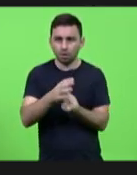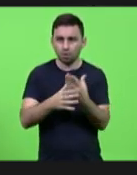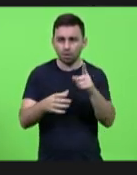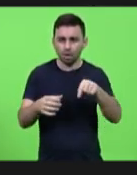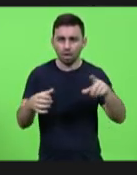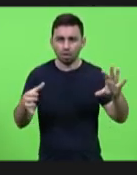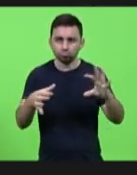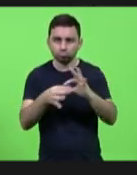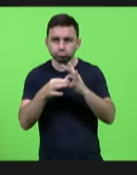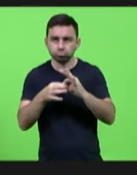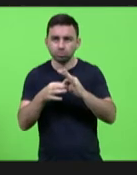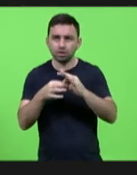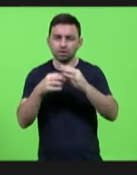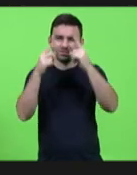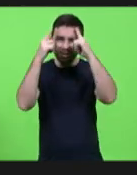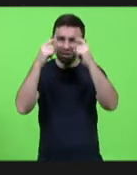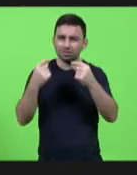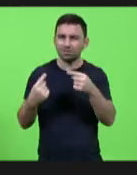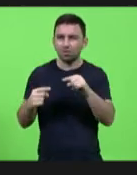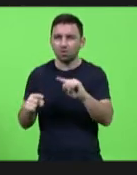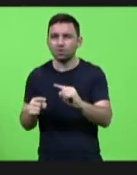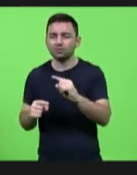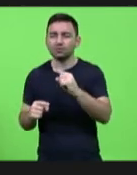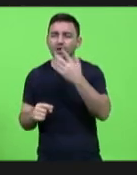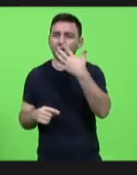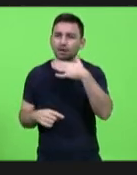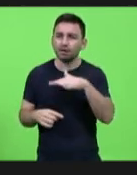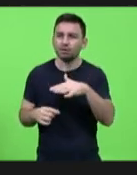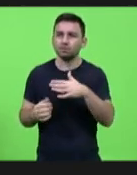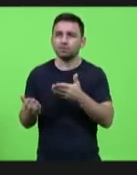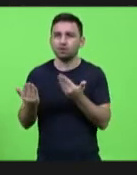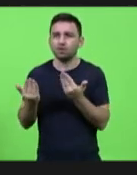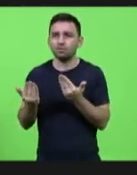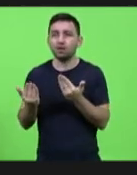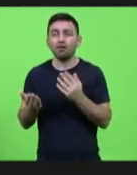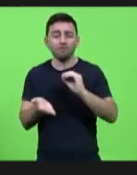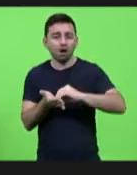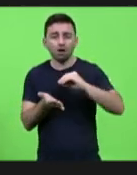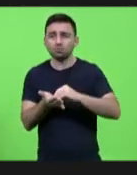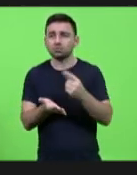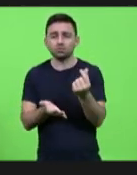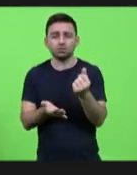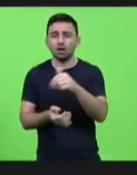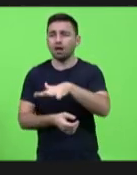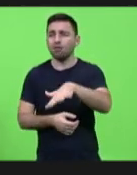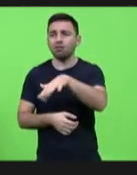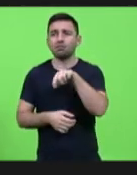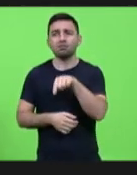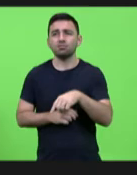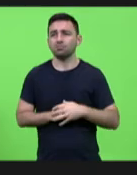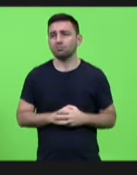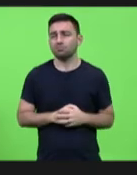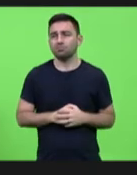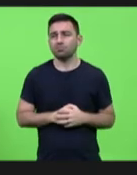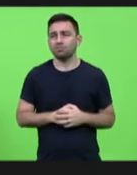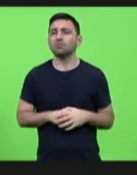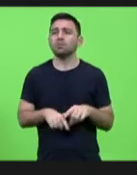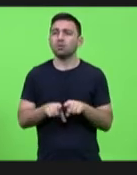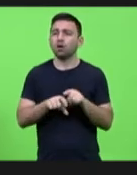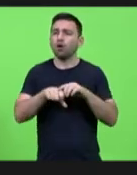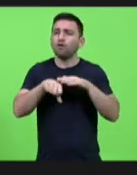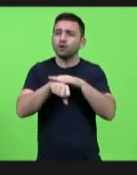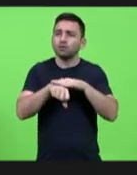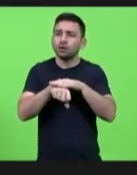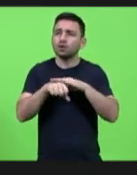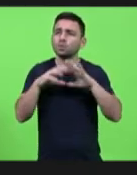enfrentamento à violência infantil-juvenil e uma das questões faladas foi justamente a falta de recursos para a área. Foi falado por todo mundo, e